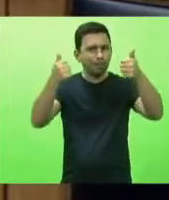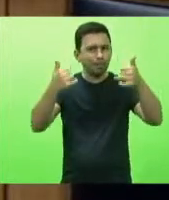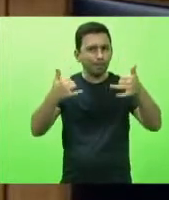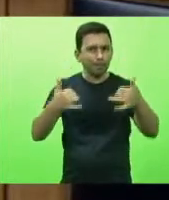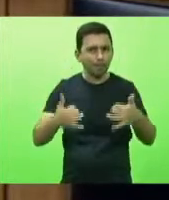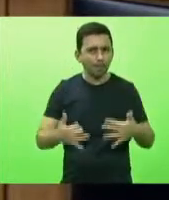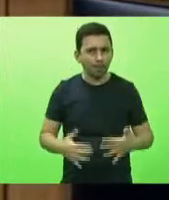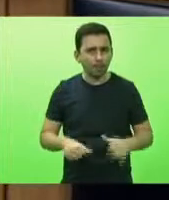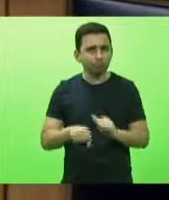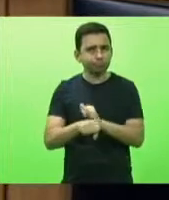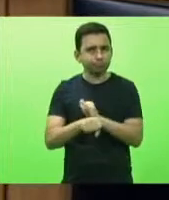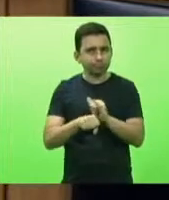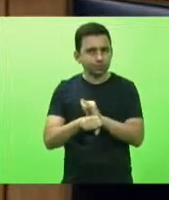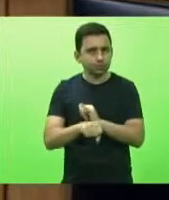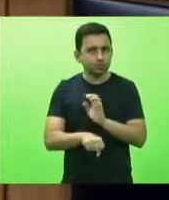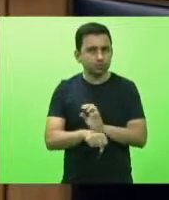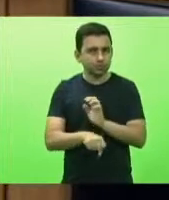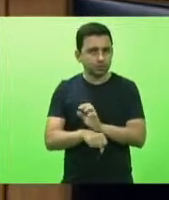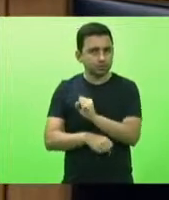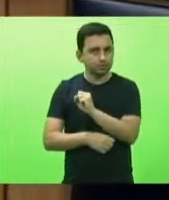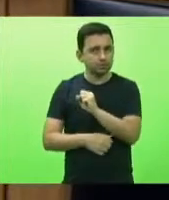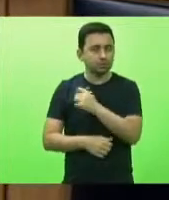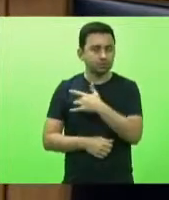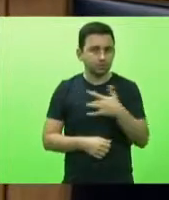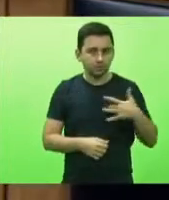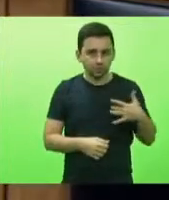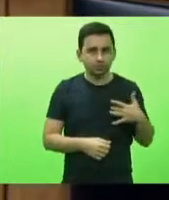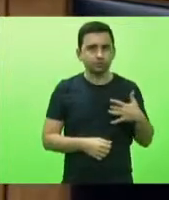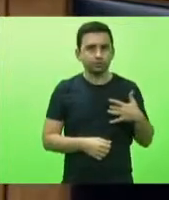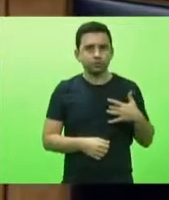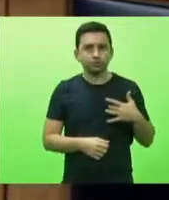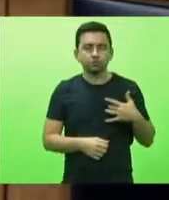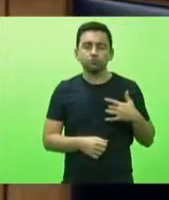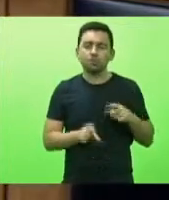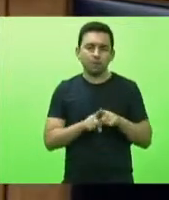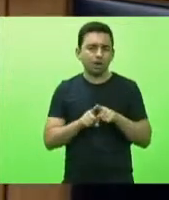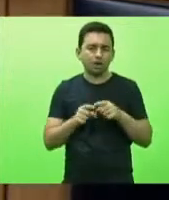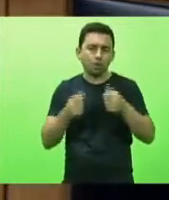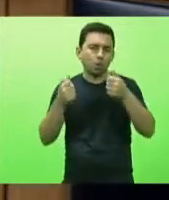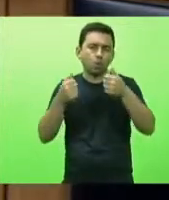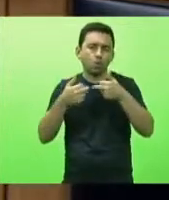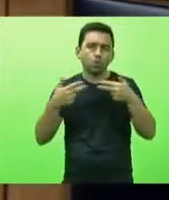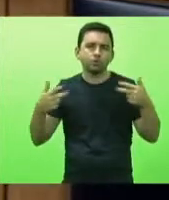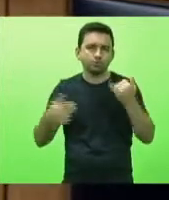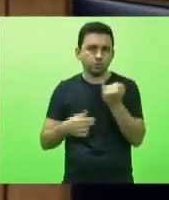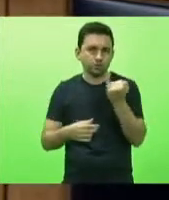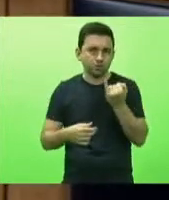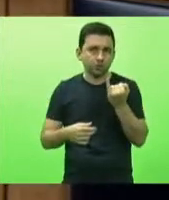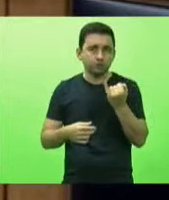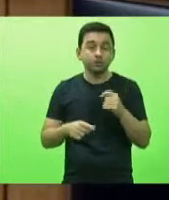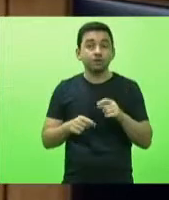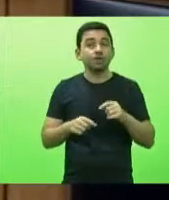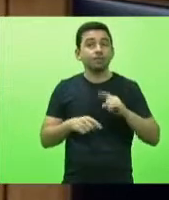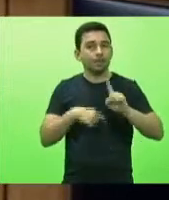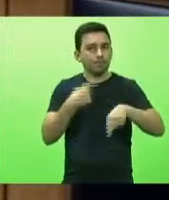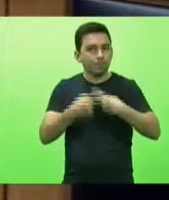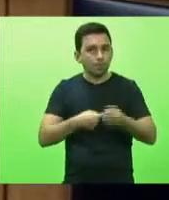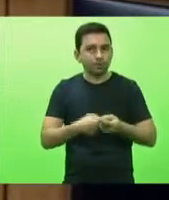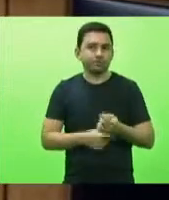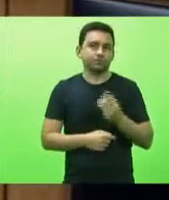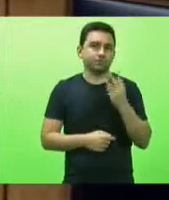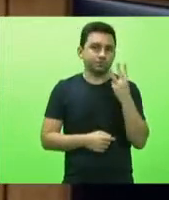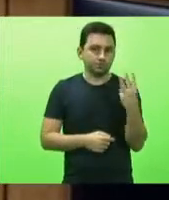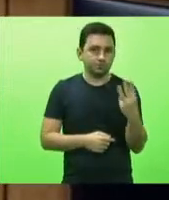estadual de saúde ou os pontos que ele achar mais importante depois a cada três deputados que